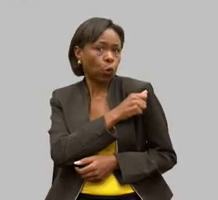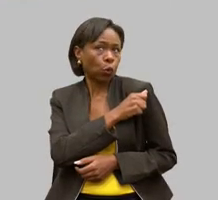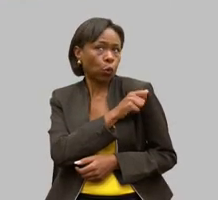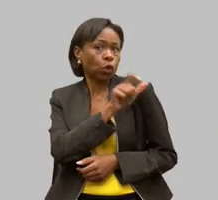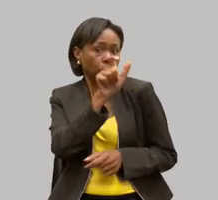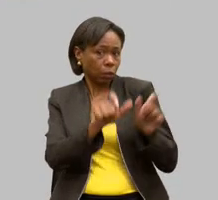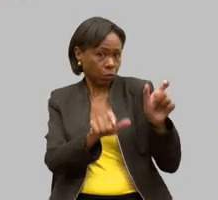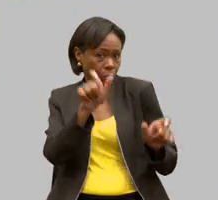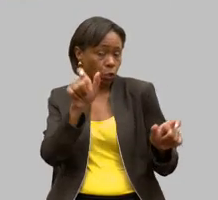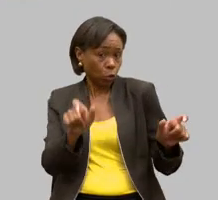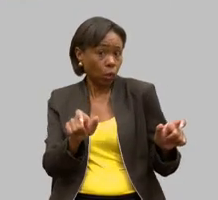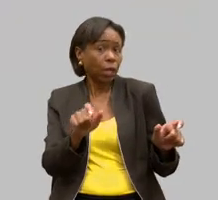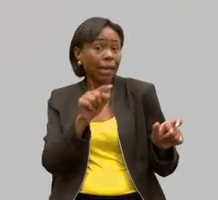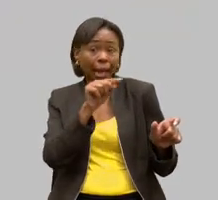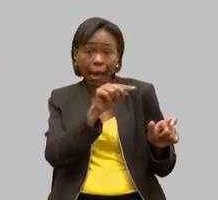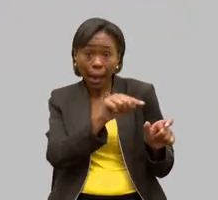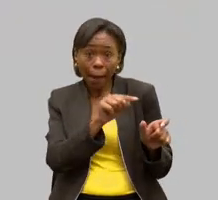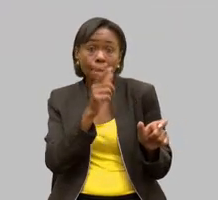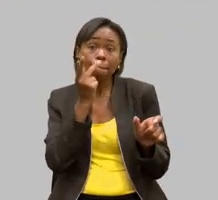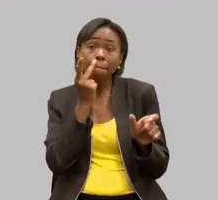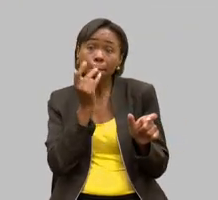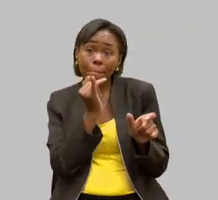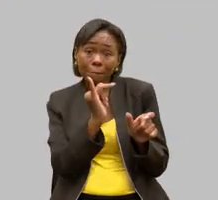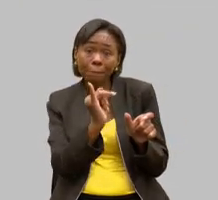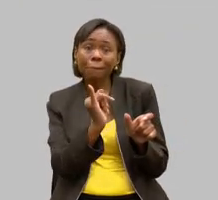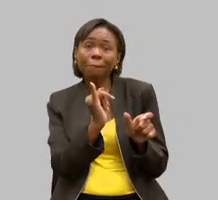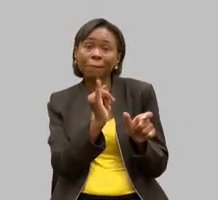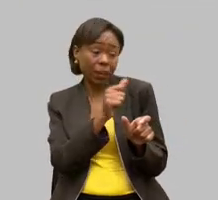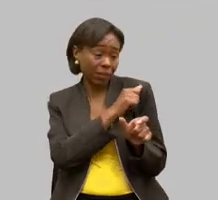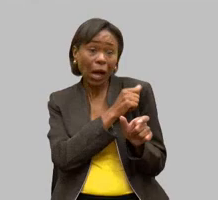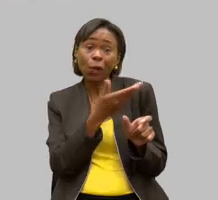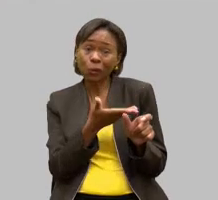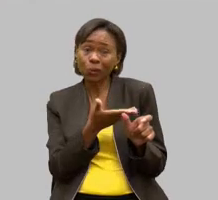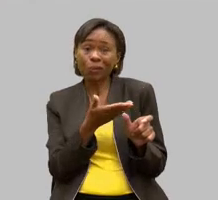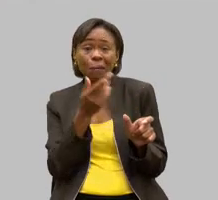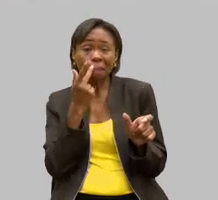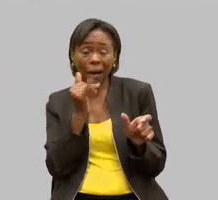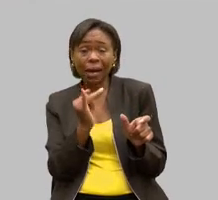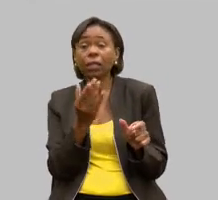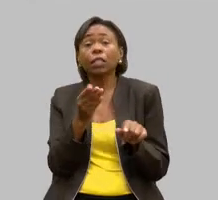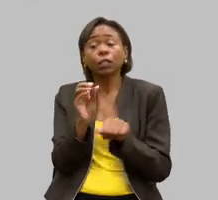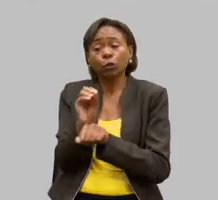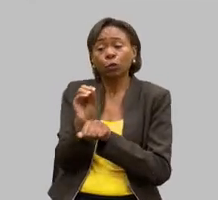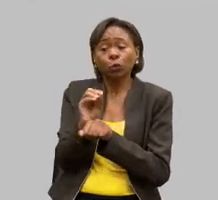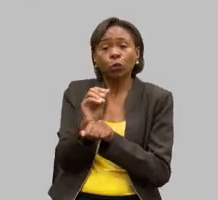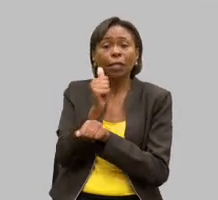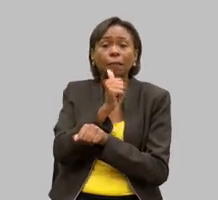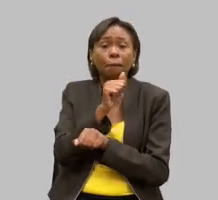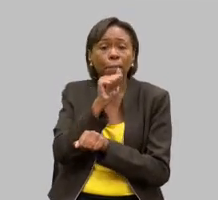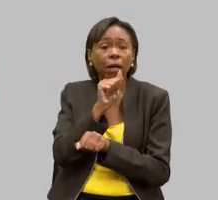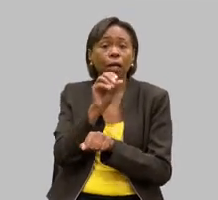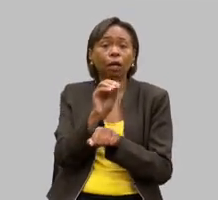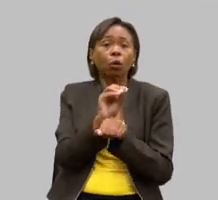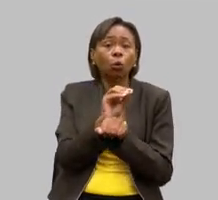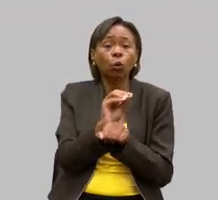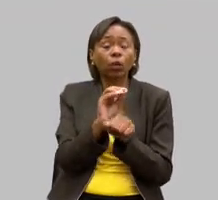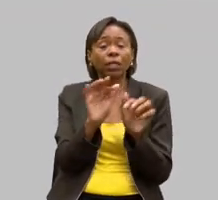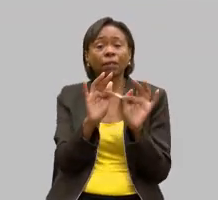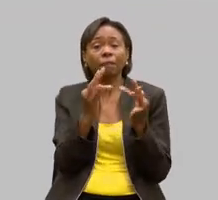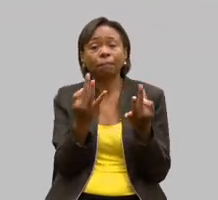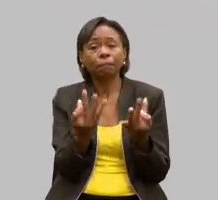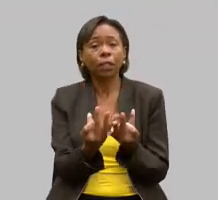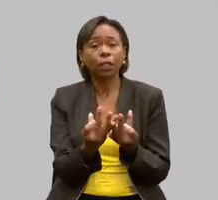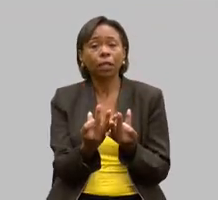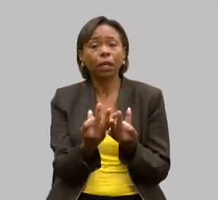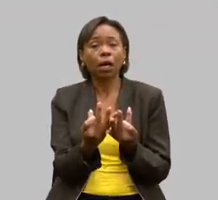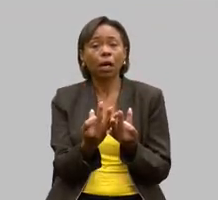que hoje cuidam da sua mãe da família eu tenho a filha desse aluno